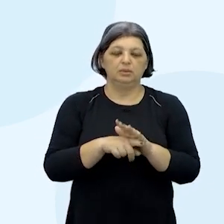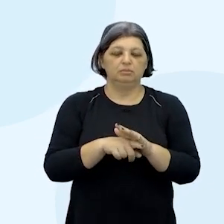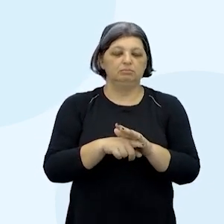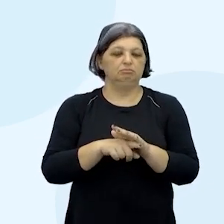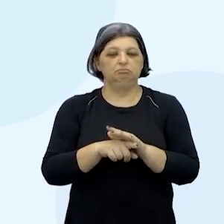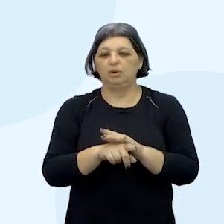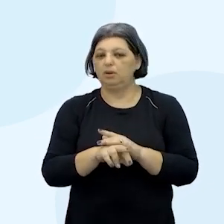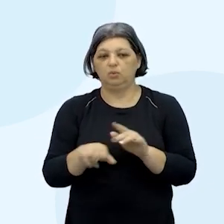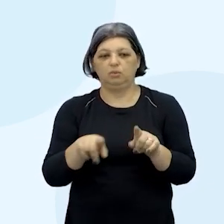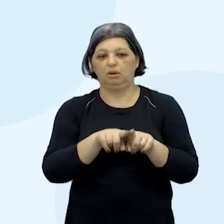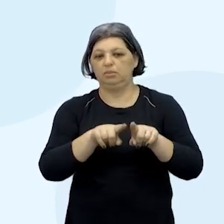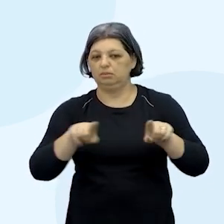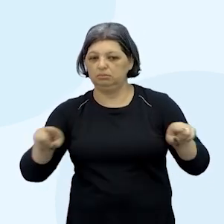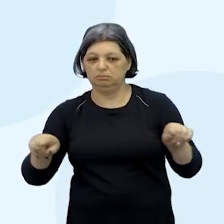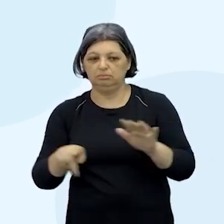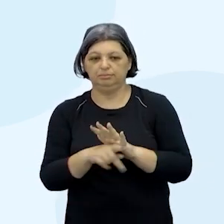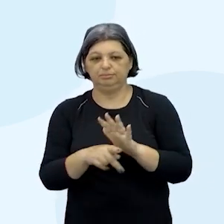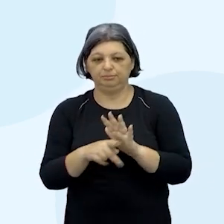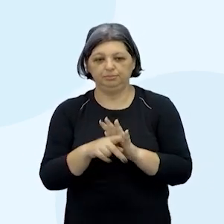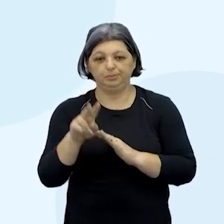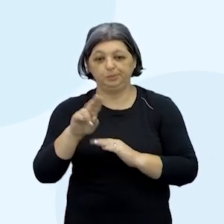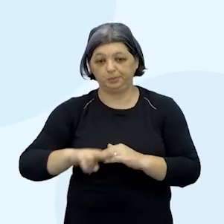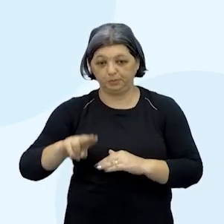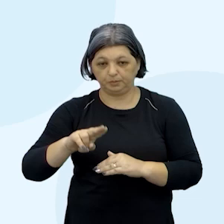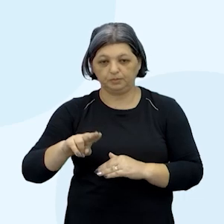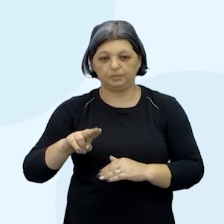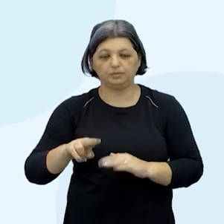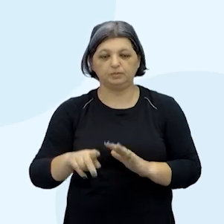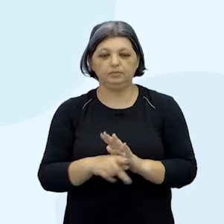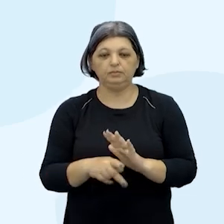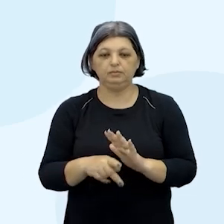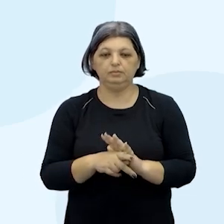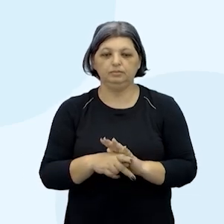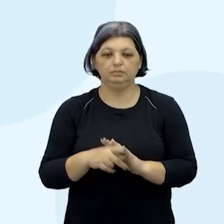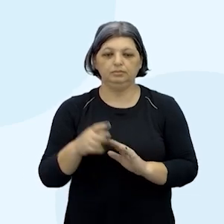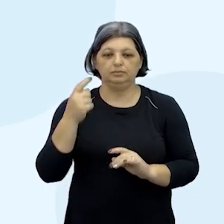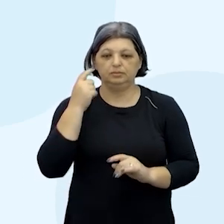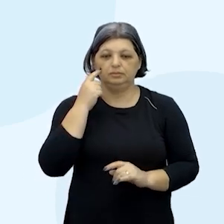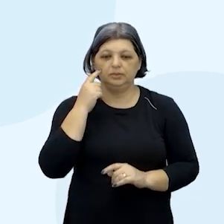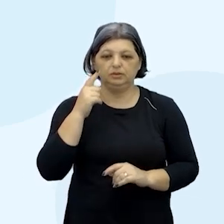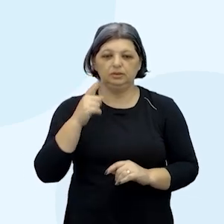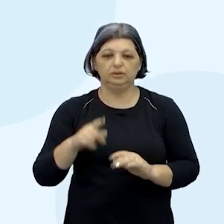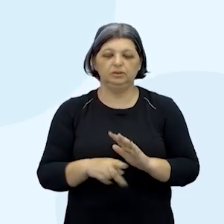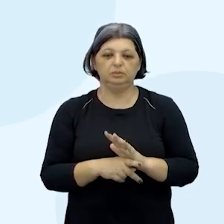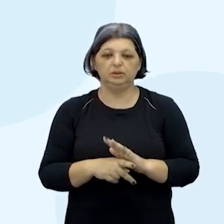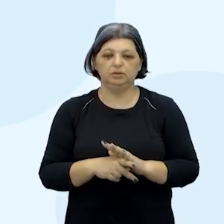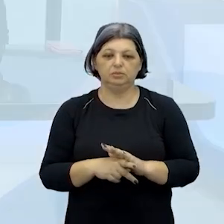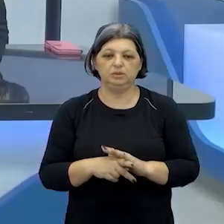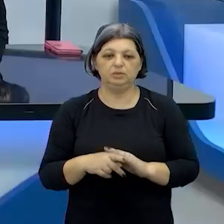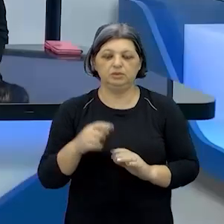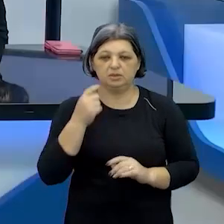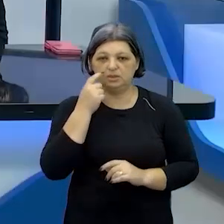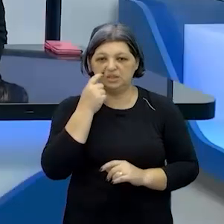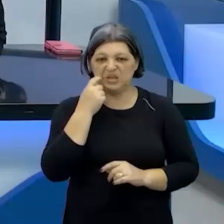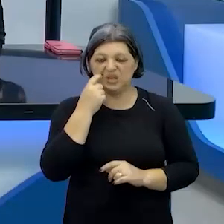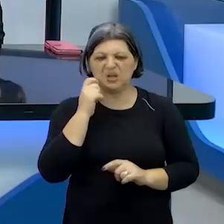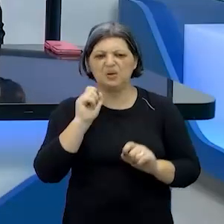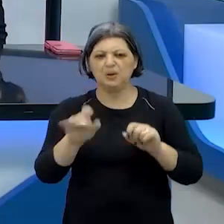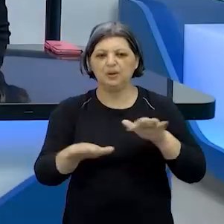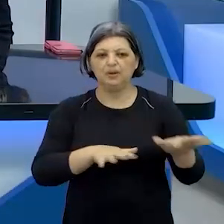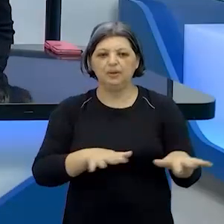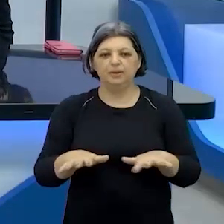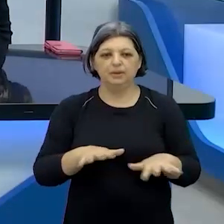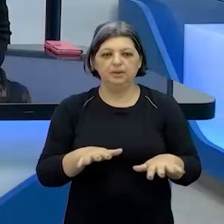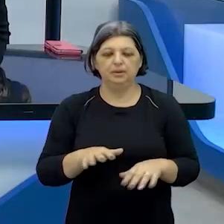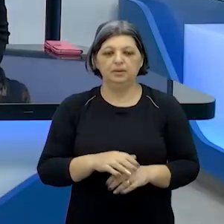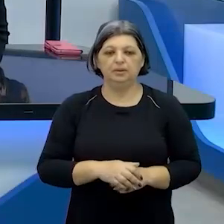já veio conversando não utilizar movimentos pantomímicos que a gente falou bastante da pantomimica o que que movimentos pantomímicos pantomímicos